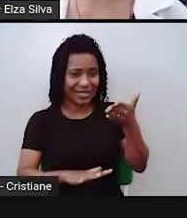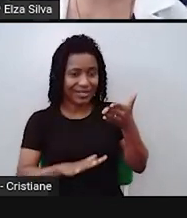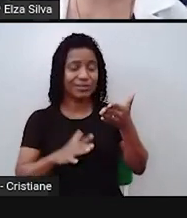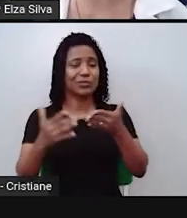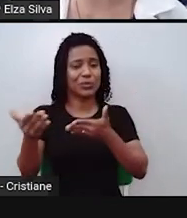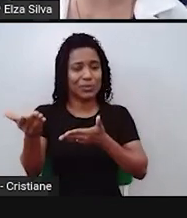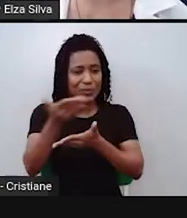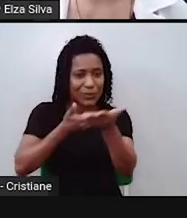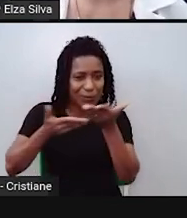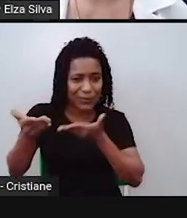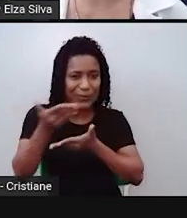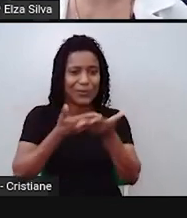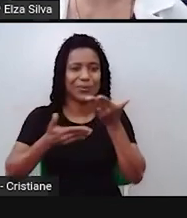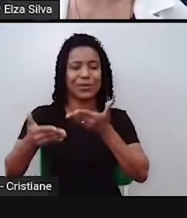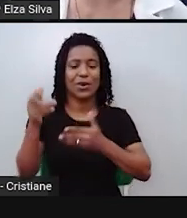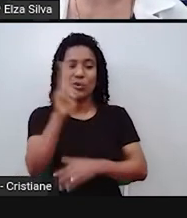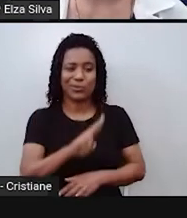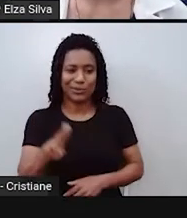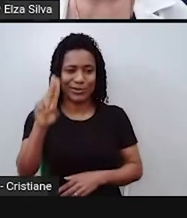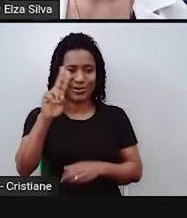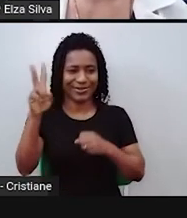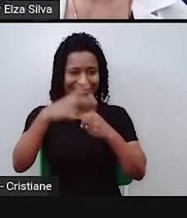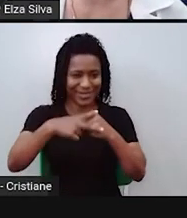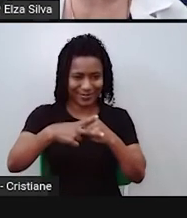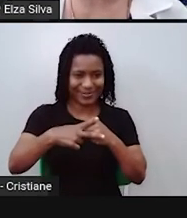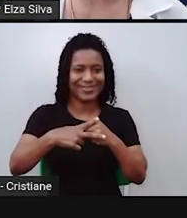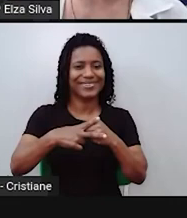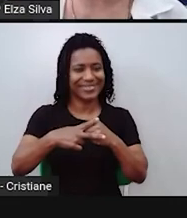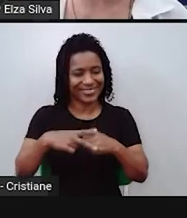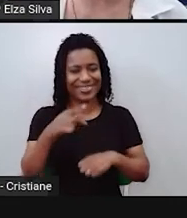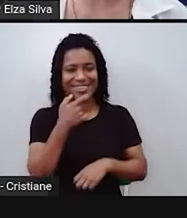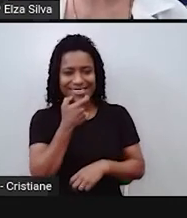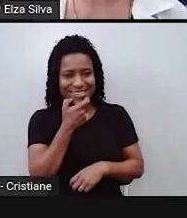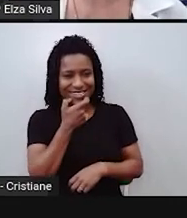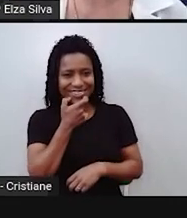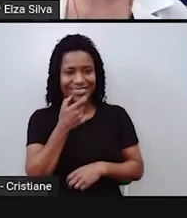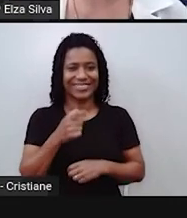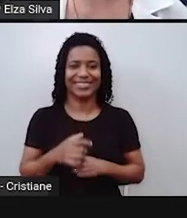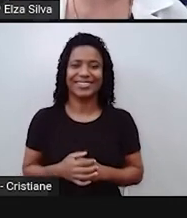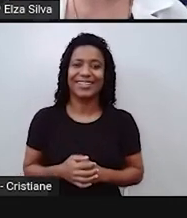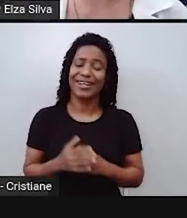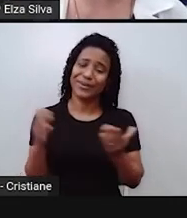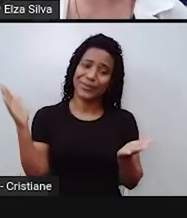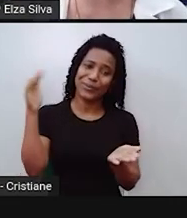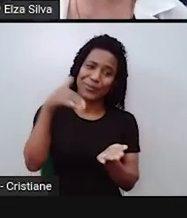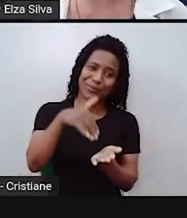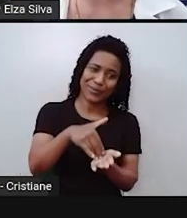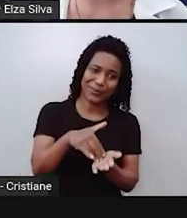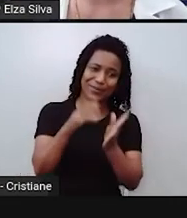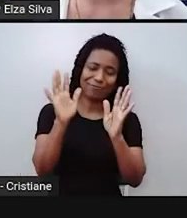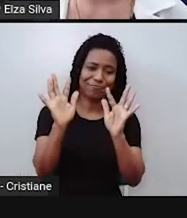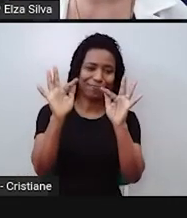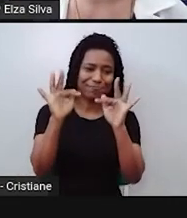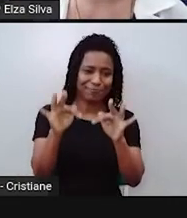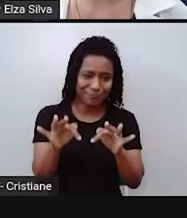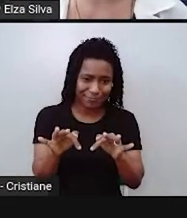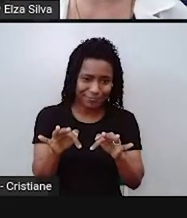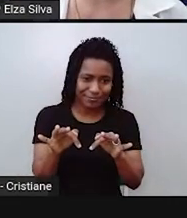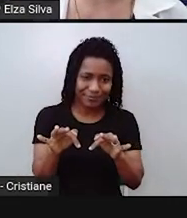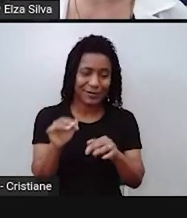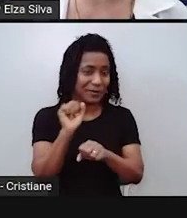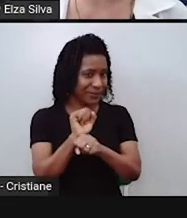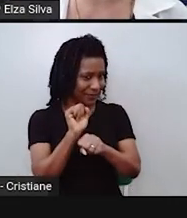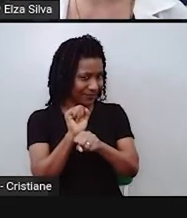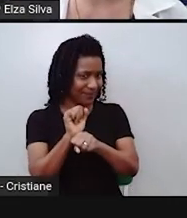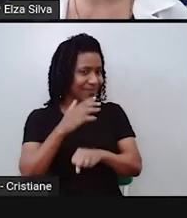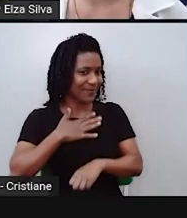uso desse tempo verbal do inglês. E estamos chegando ao finalzinho de nossa aula. Just